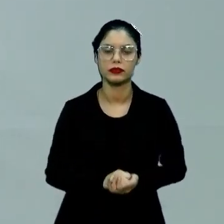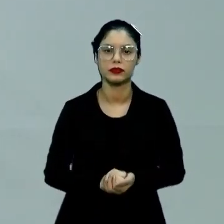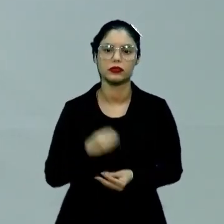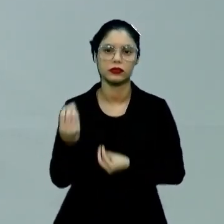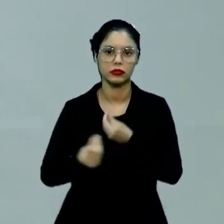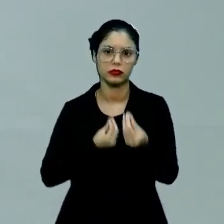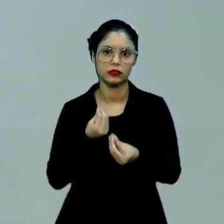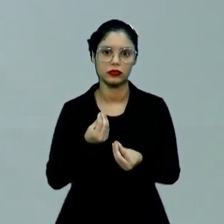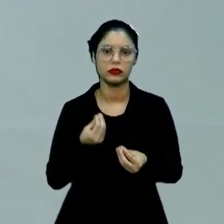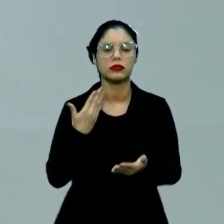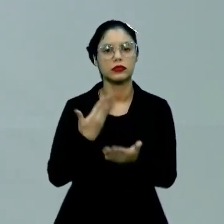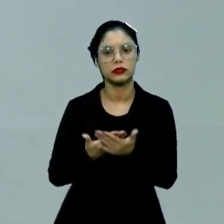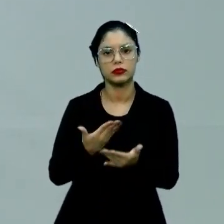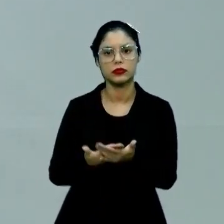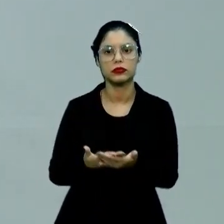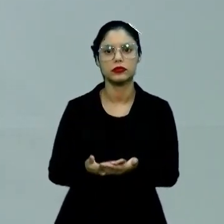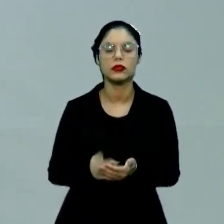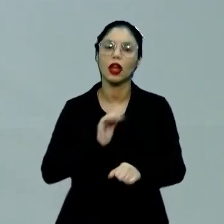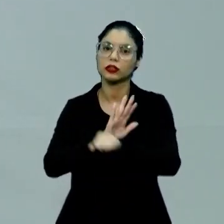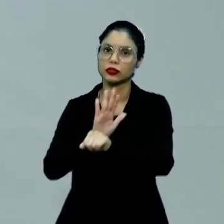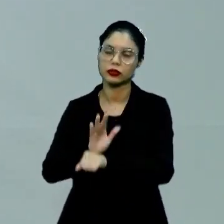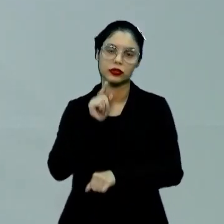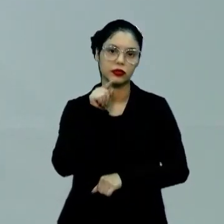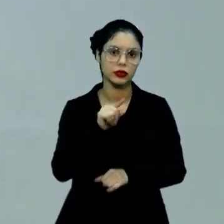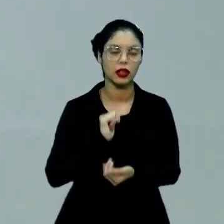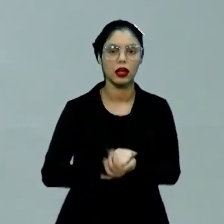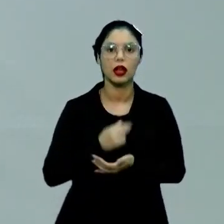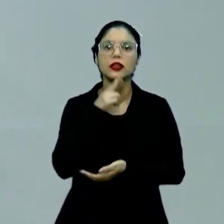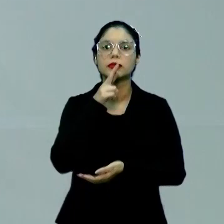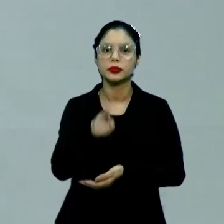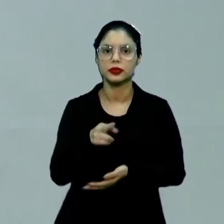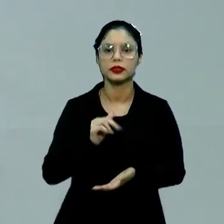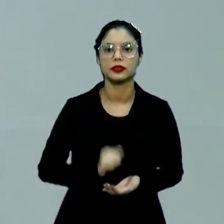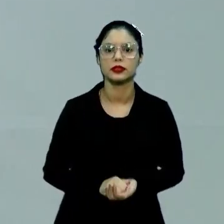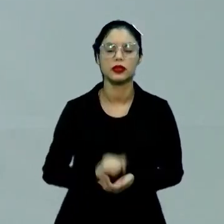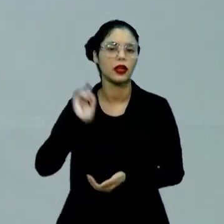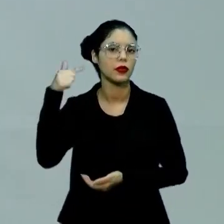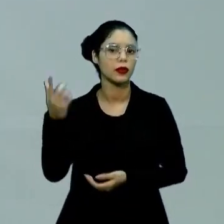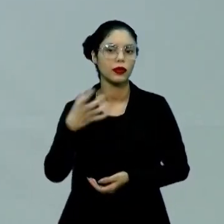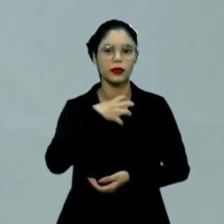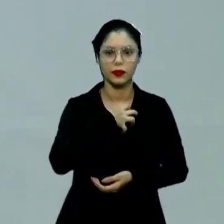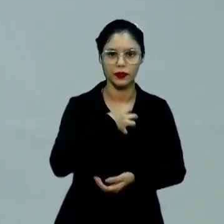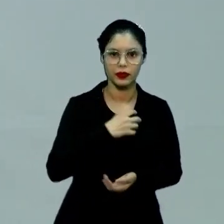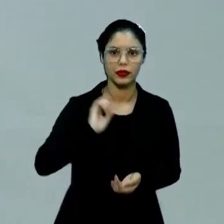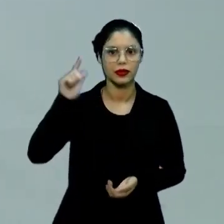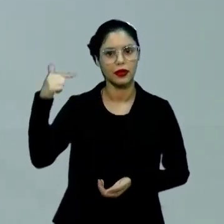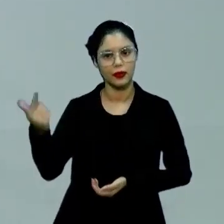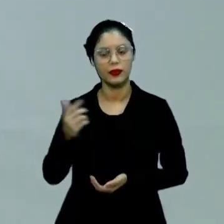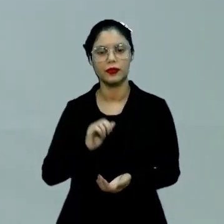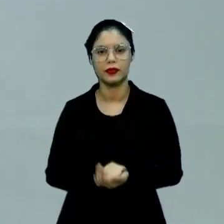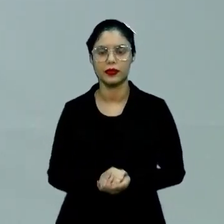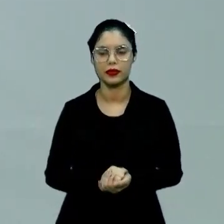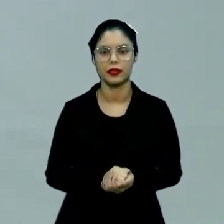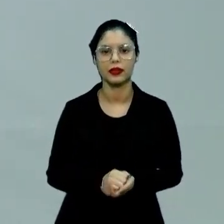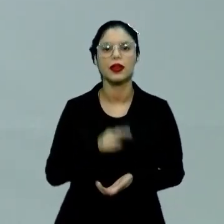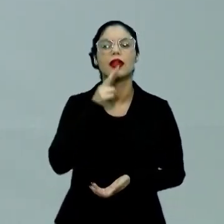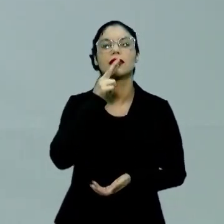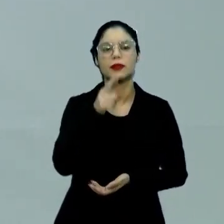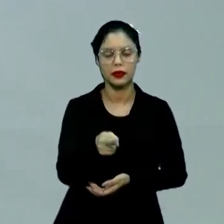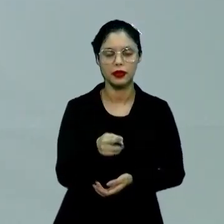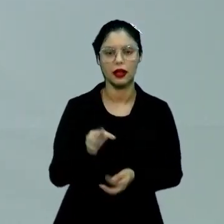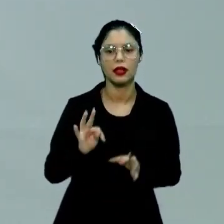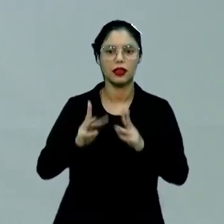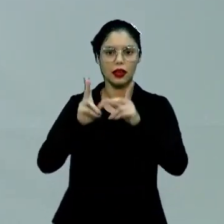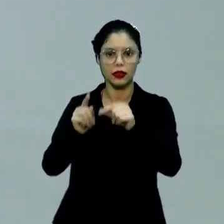conhecimento dessa aula auxilia você na resolução dessa questão em um outro momento, em uma outra situação. A gente vai ver a